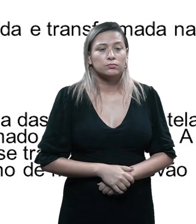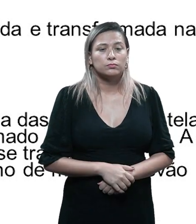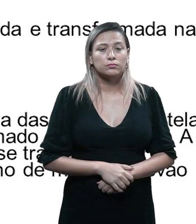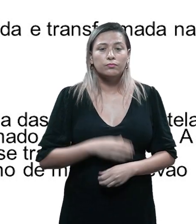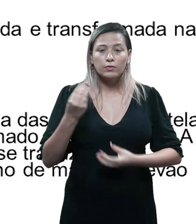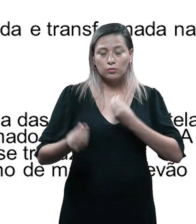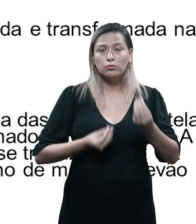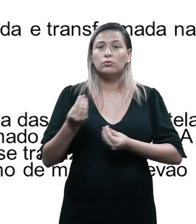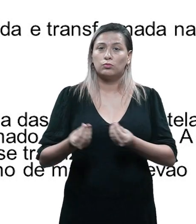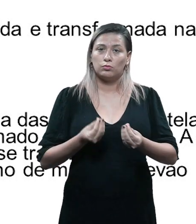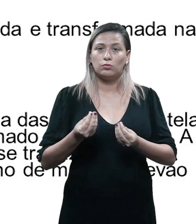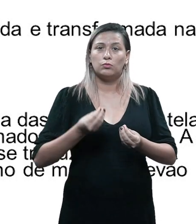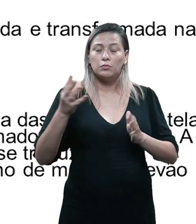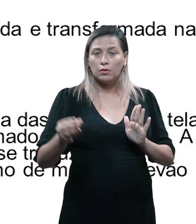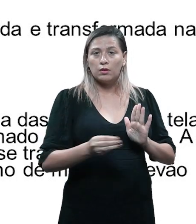entra na trama,